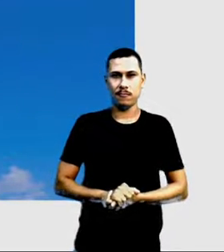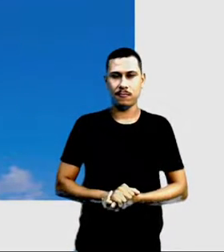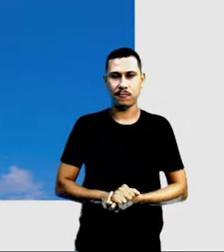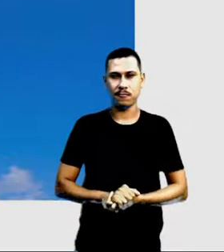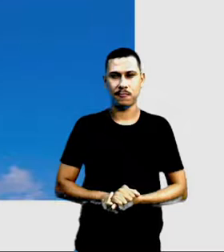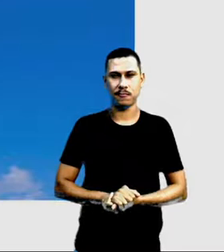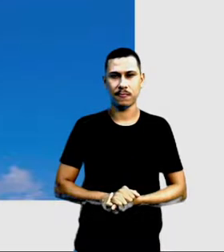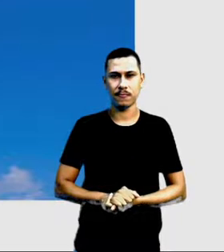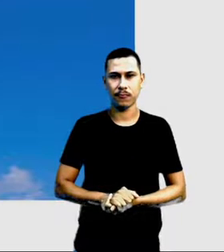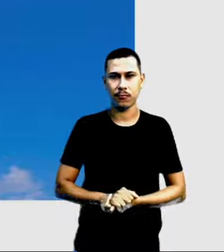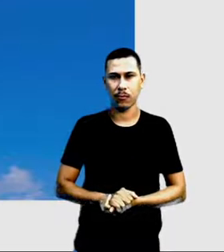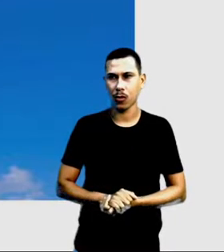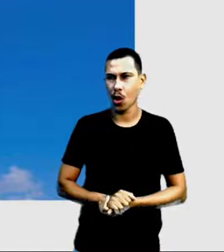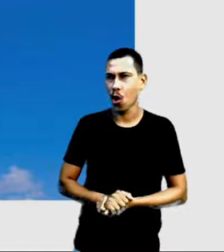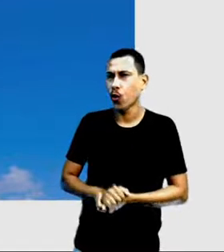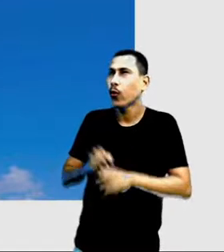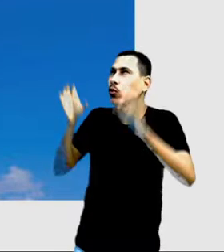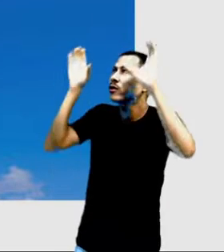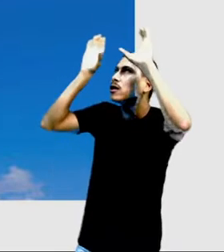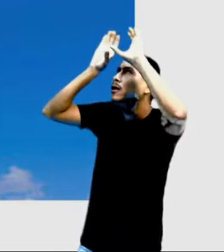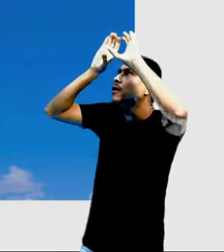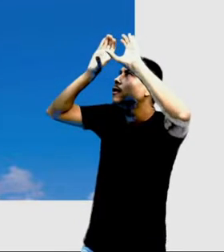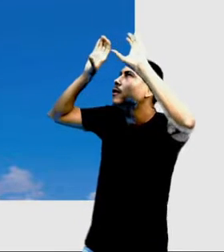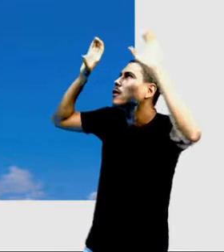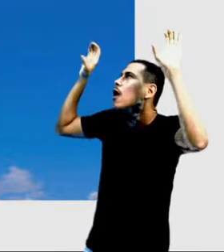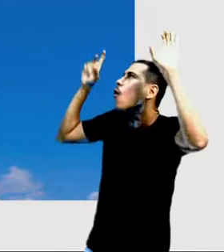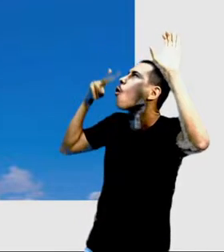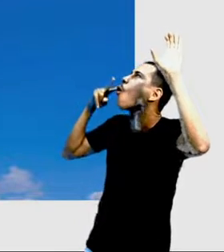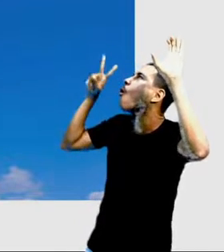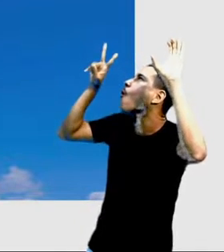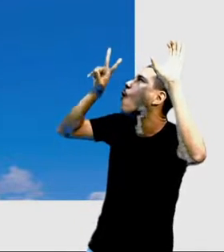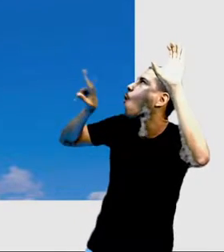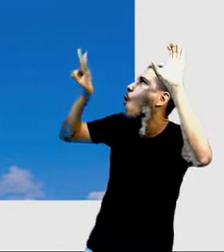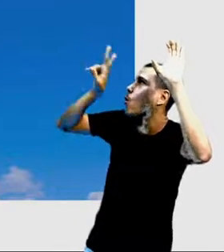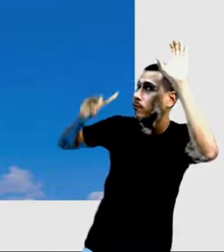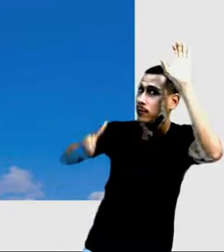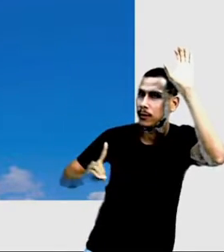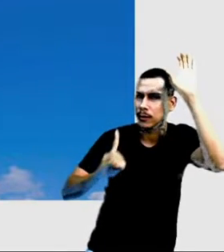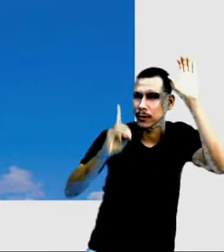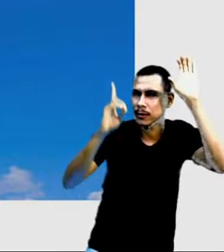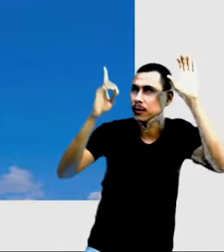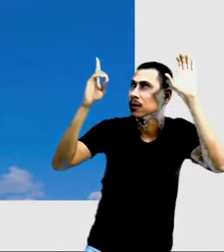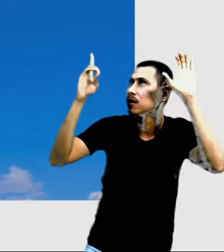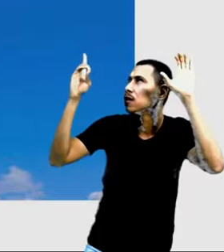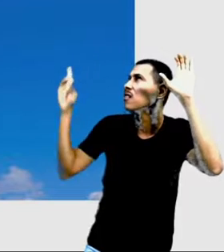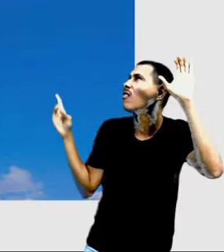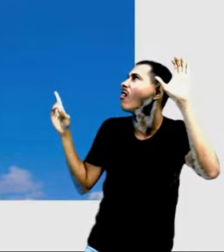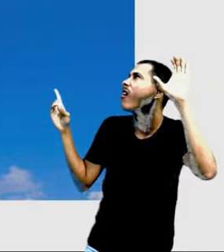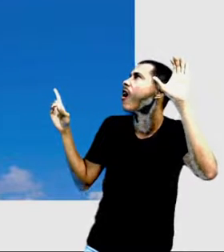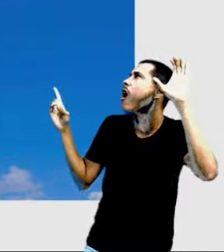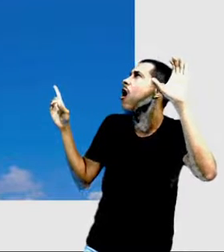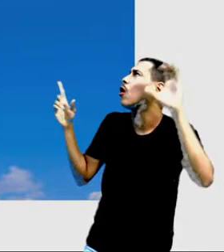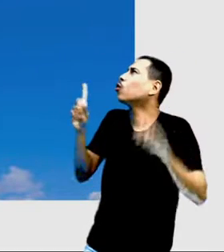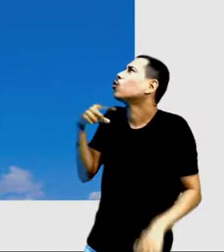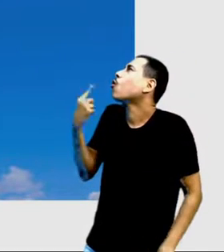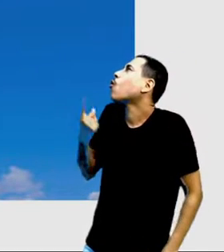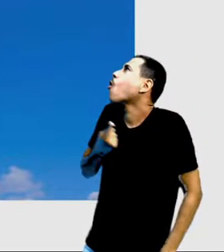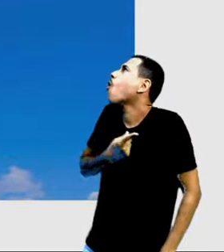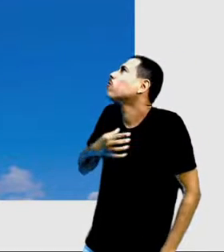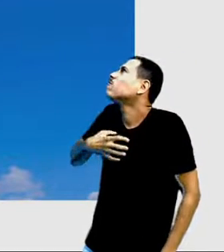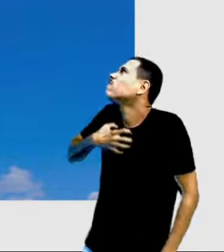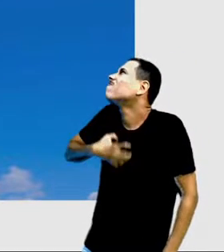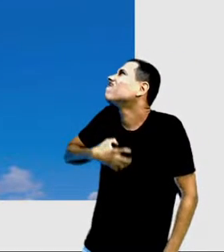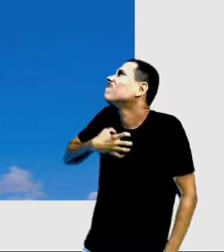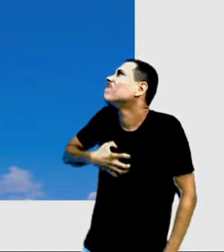Quando olhamos para o céu durante o dia, temos a sensação que o